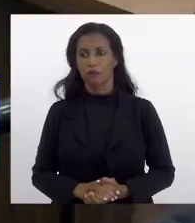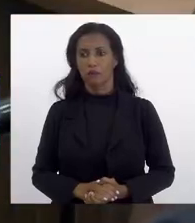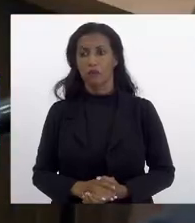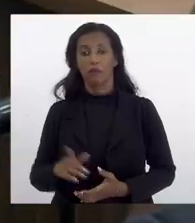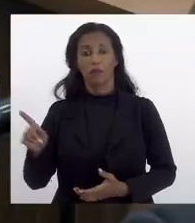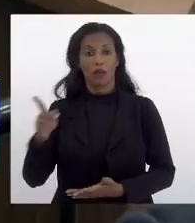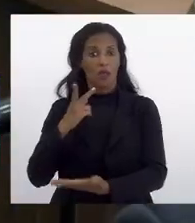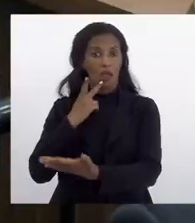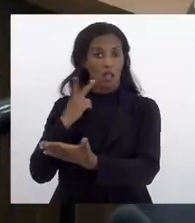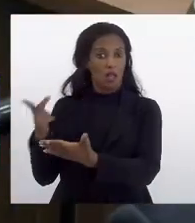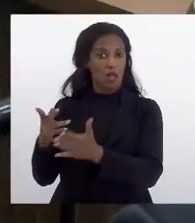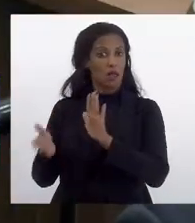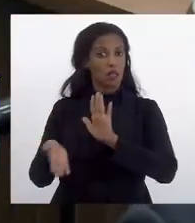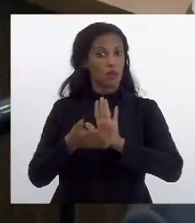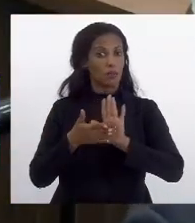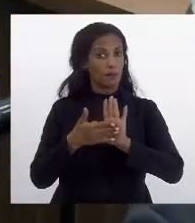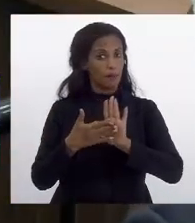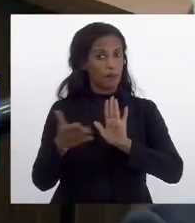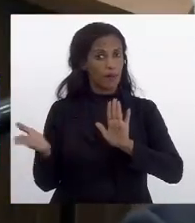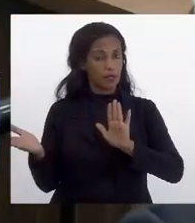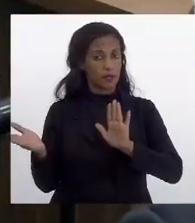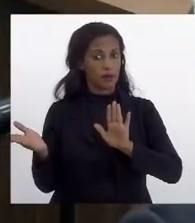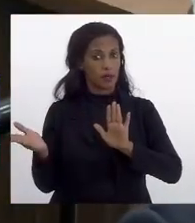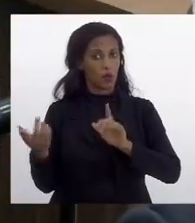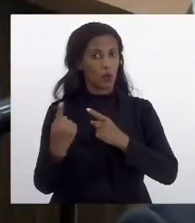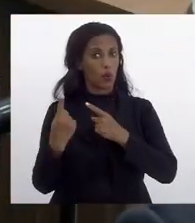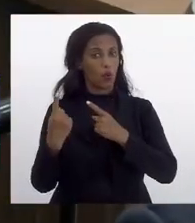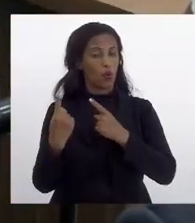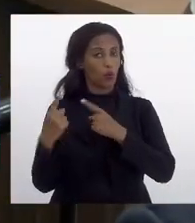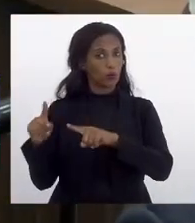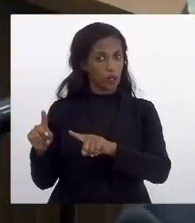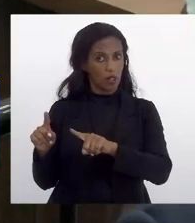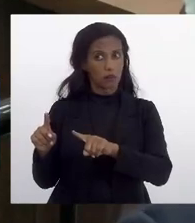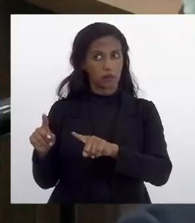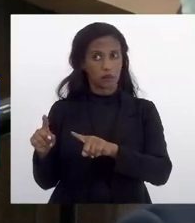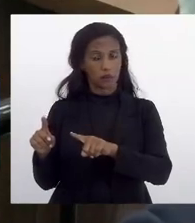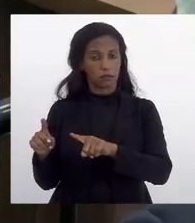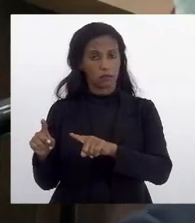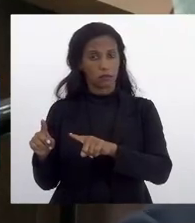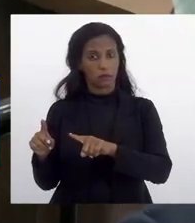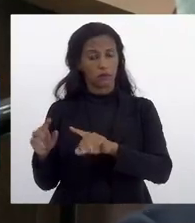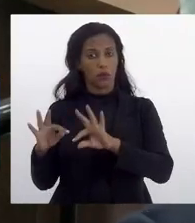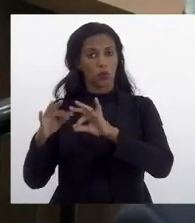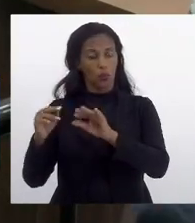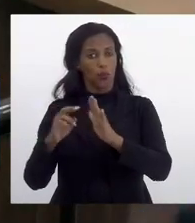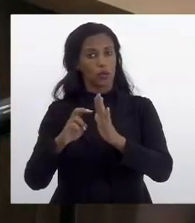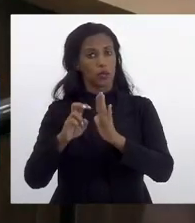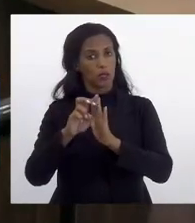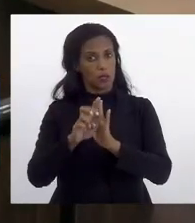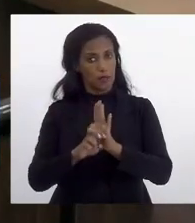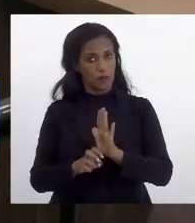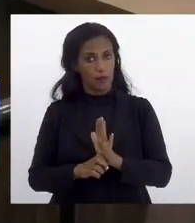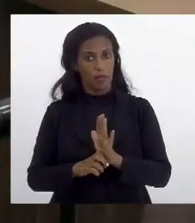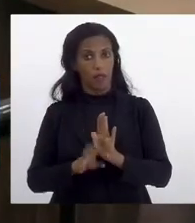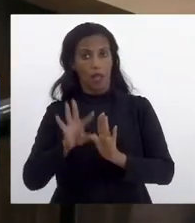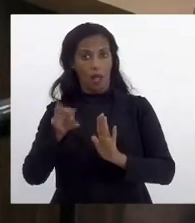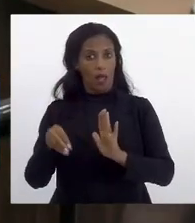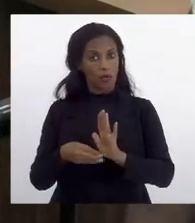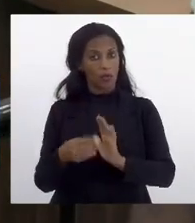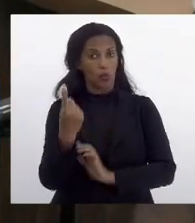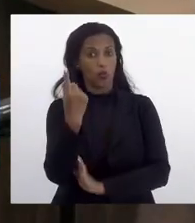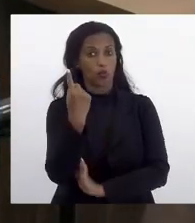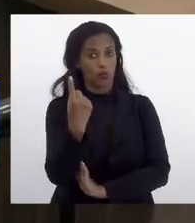ele está dando parecer... Não tem problema. Contrário... Contrário a todas as emendas, adicionando uma